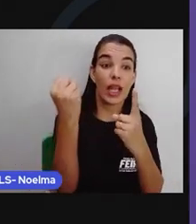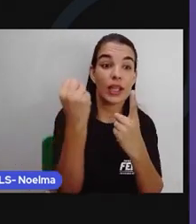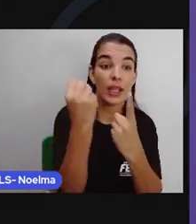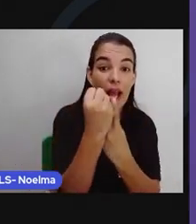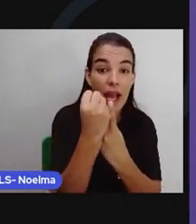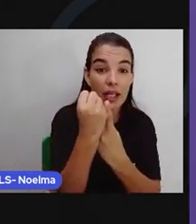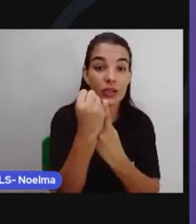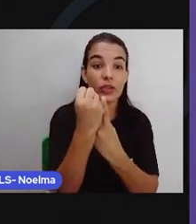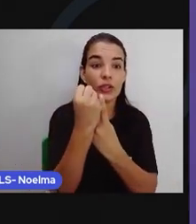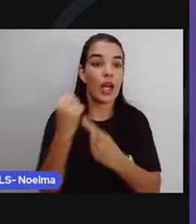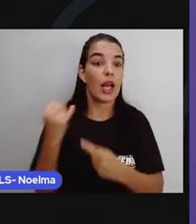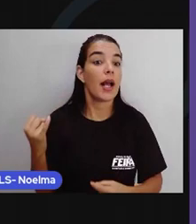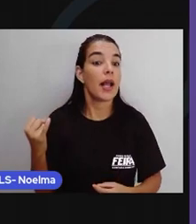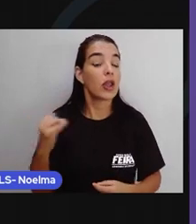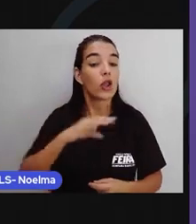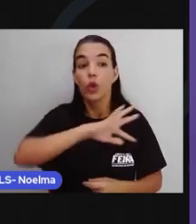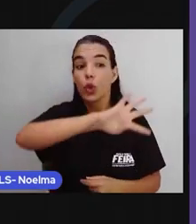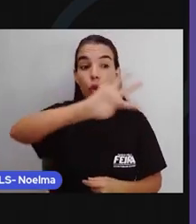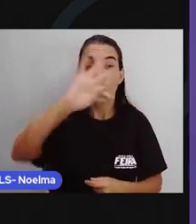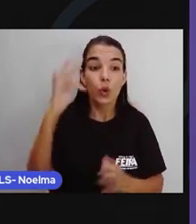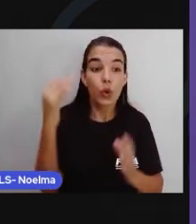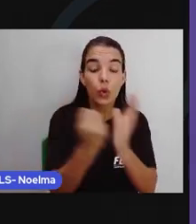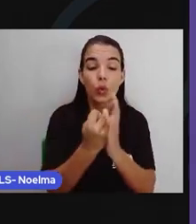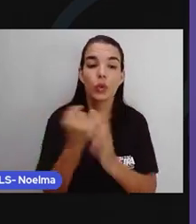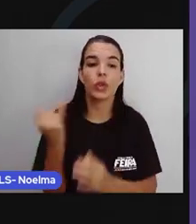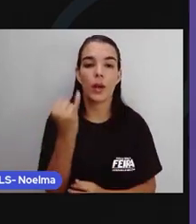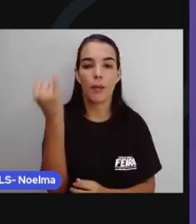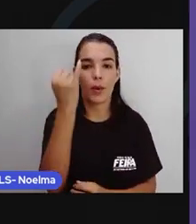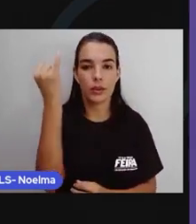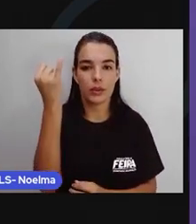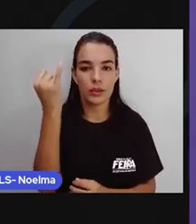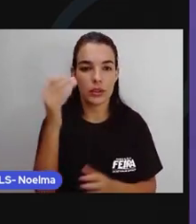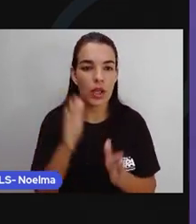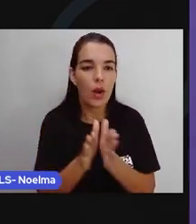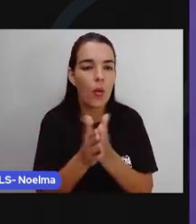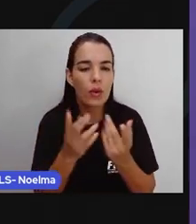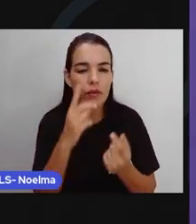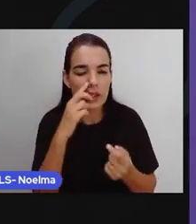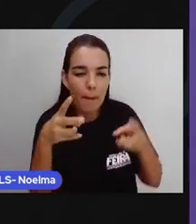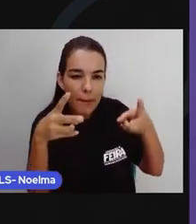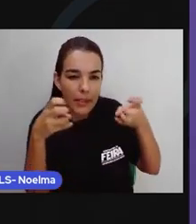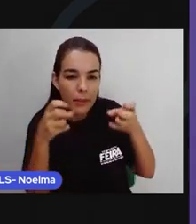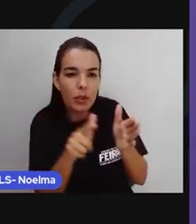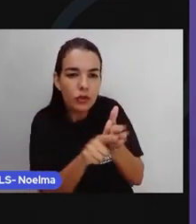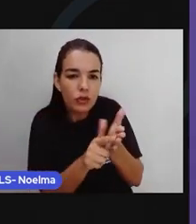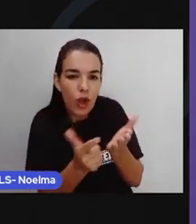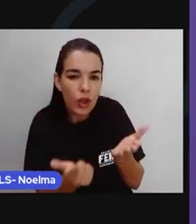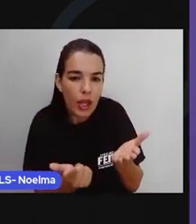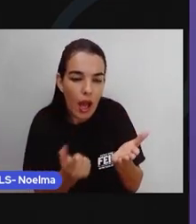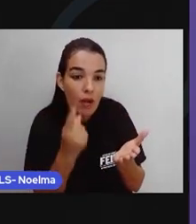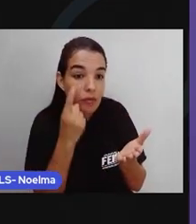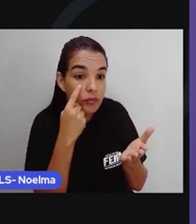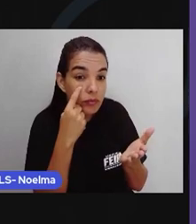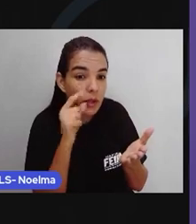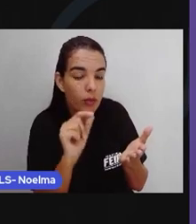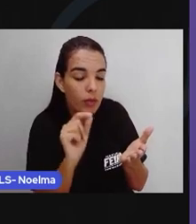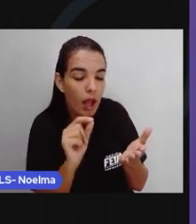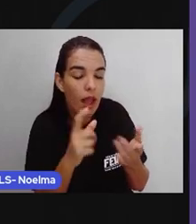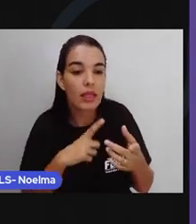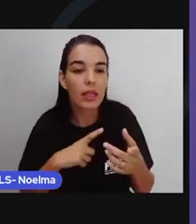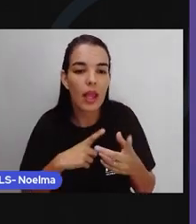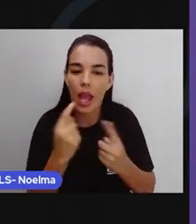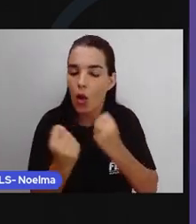que são mais importantes. Se você prestar bem atenção, quando você pega um jornal, você vai sempre encontrar notícias sobre economia,